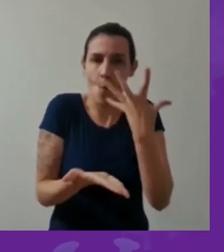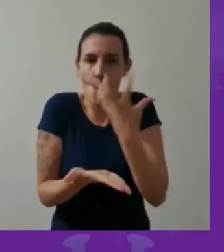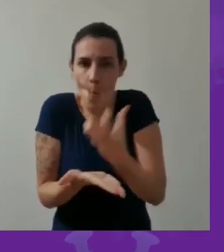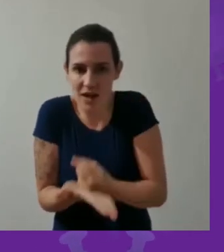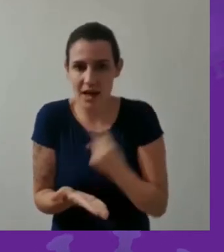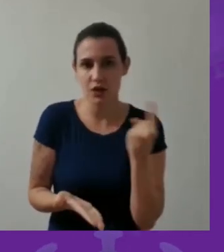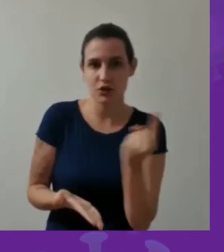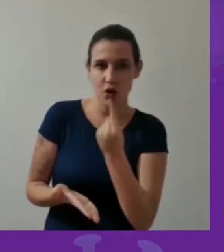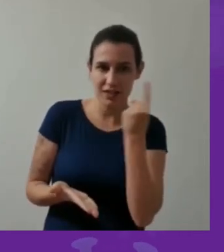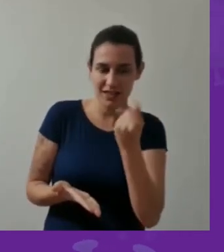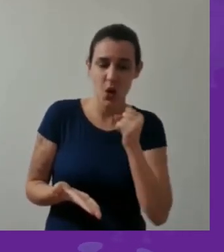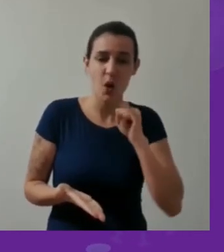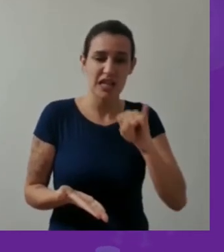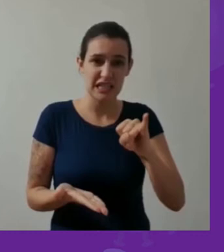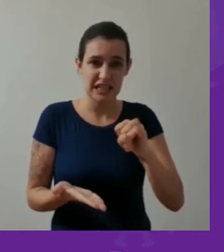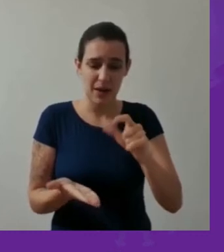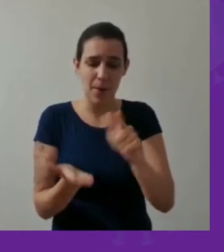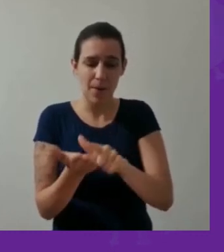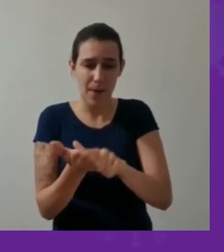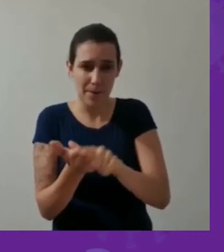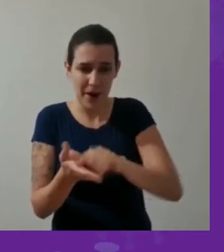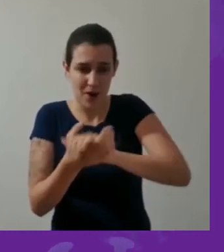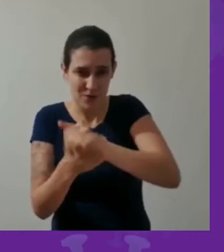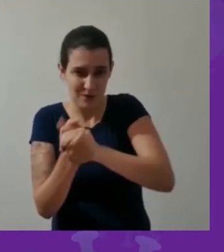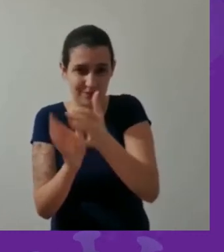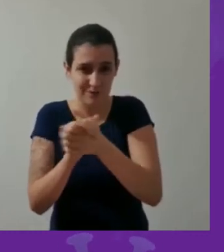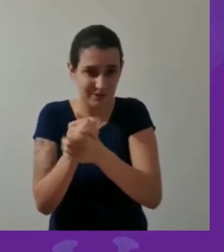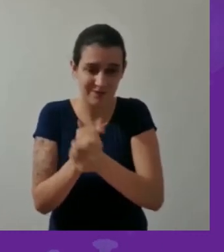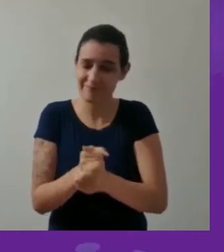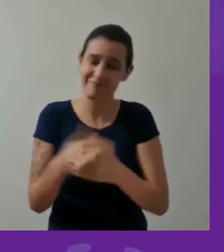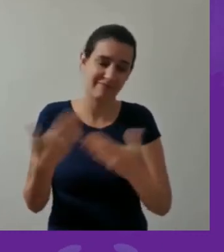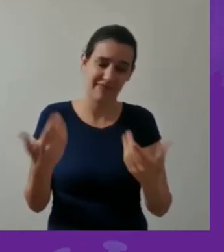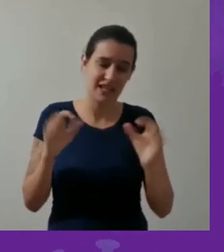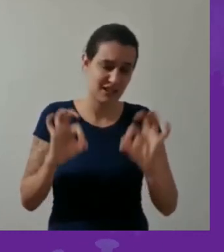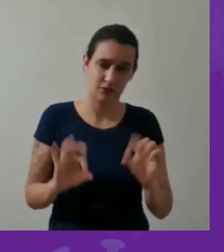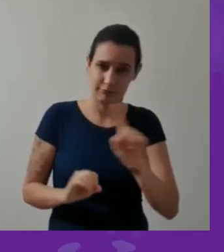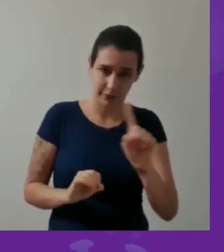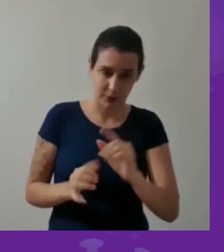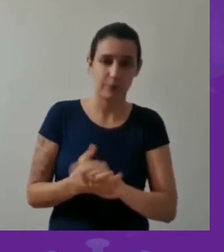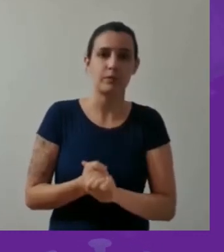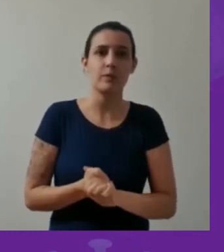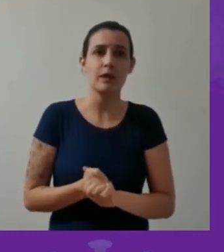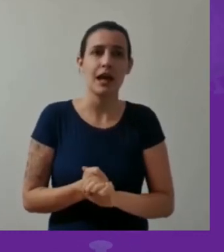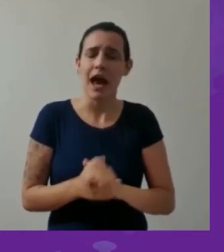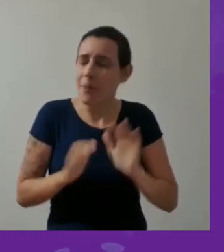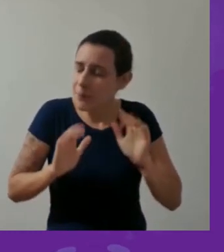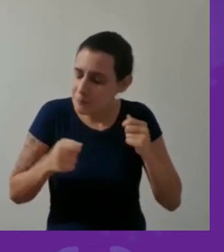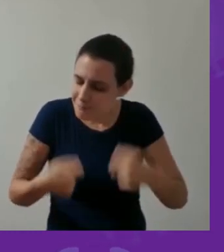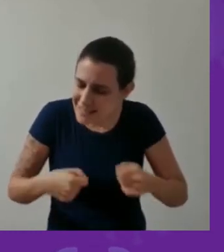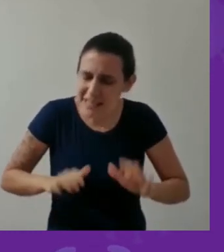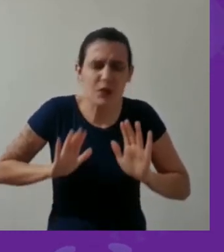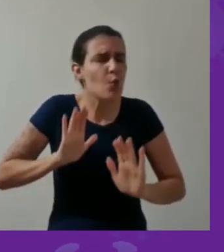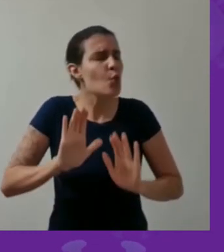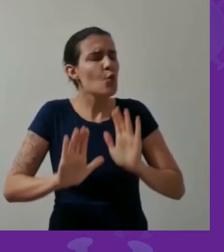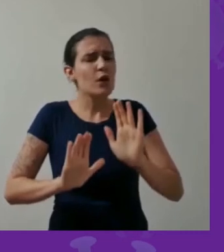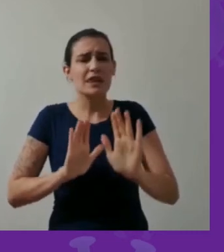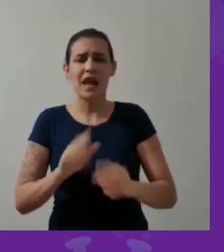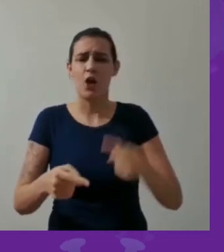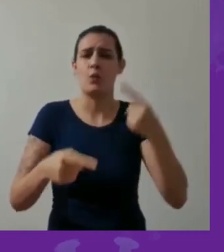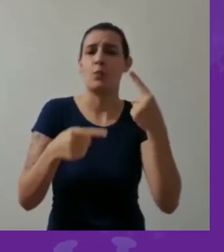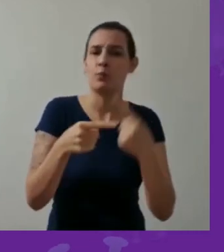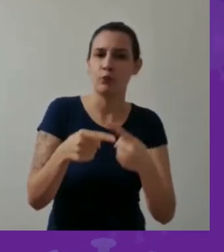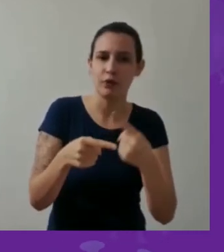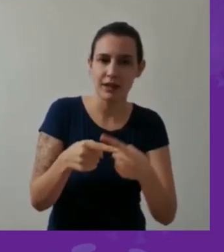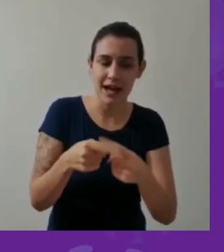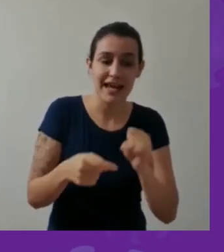mão. Se você passar o álcool gel na mão e for lá enxugar a mão, ele também perde o efeito. Agora, tem que ter muito cuidado em relação ao